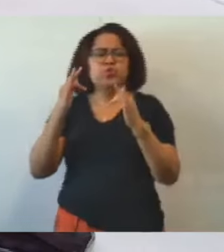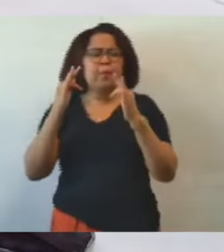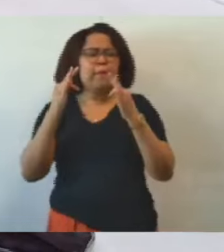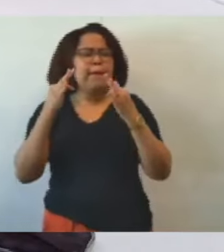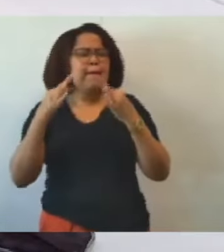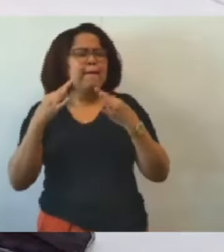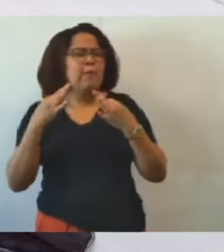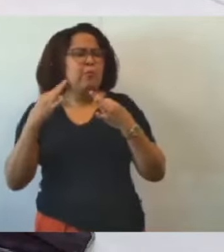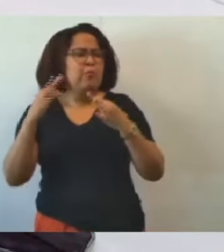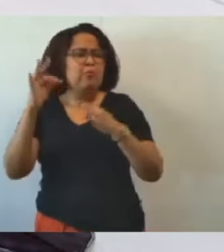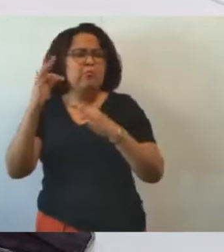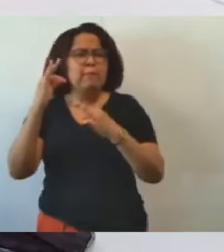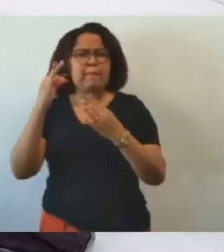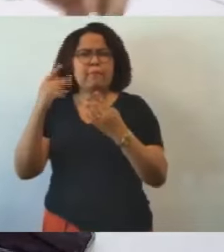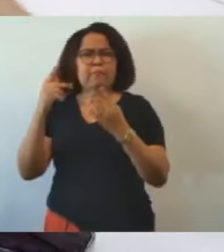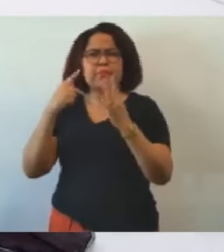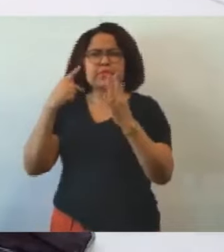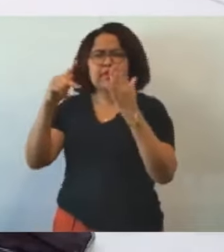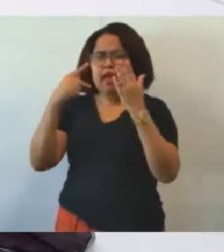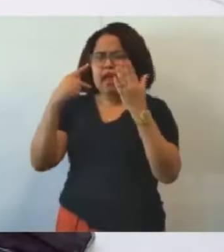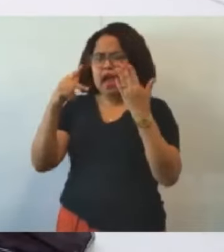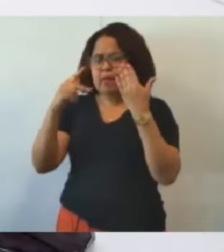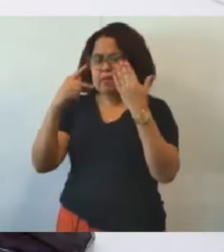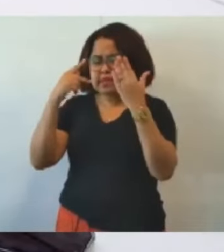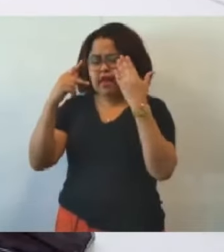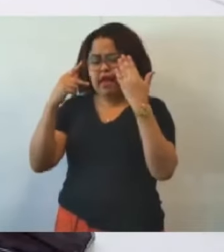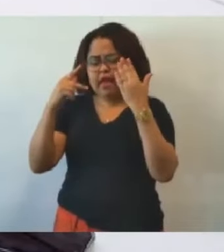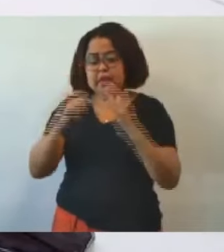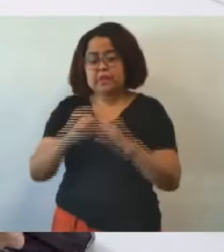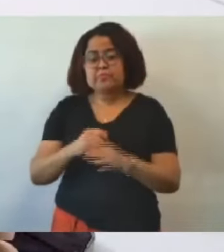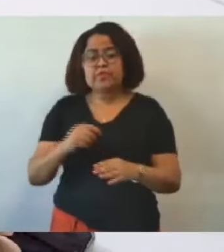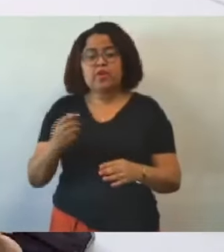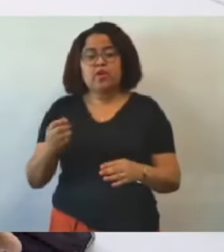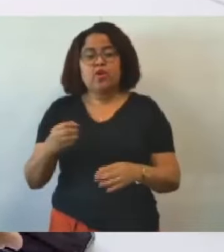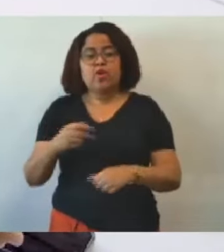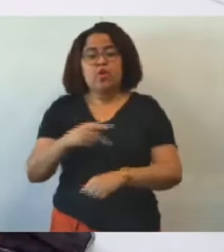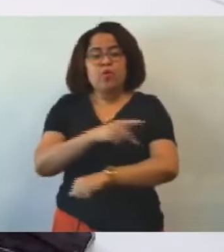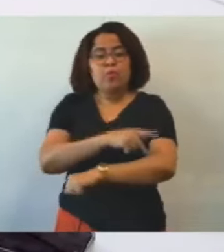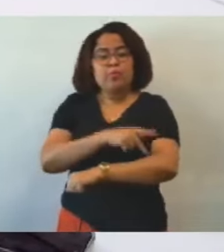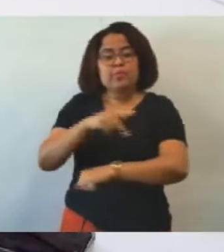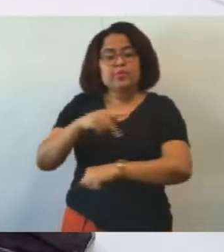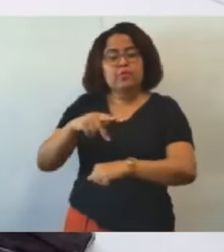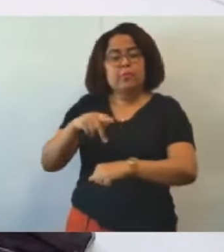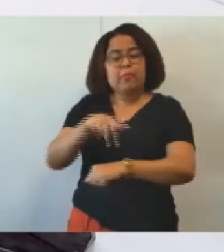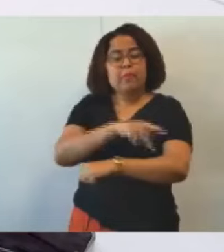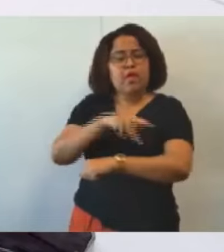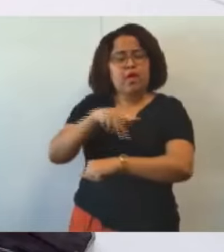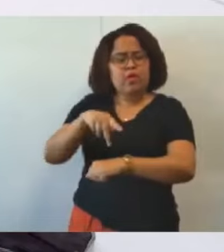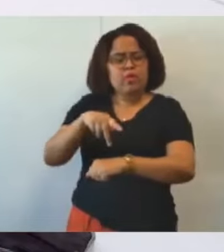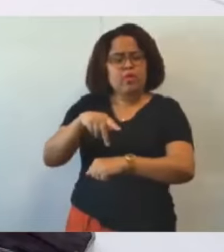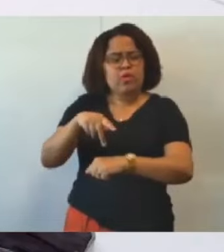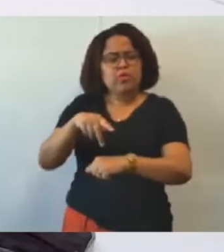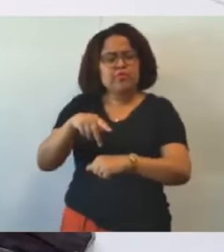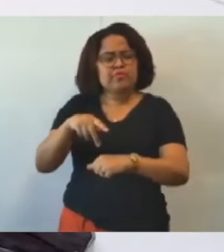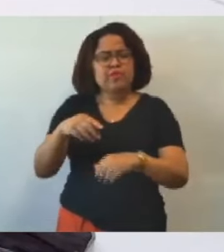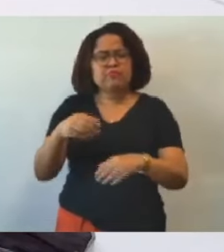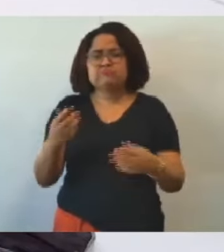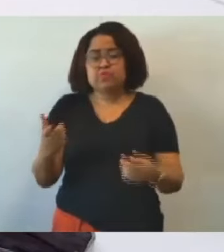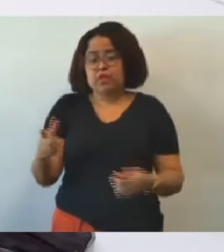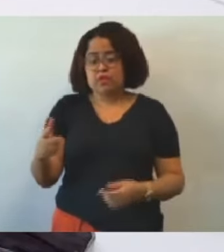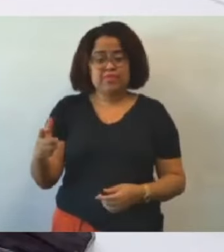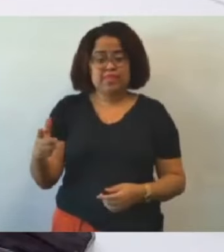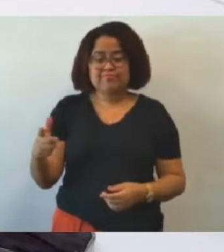psicopedagogo não tem e aí ele fica o que? fica enxugando o gelo nós vemos também por exemplo a questão da